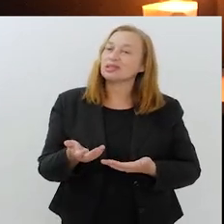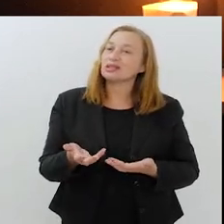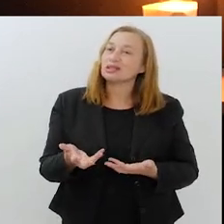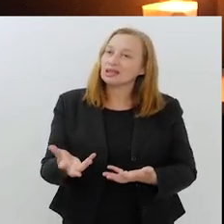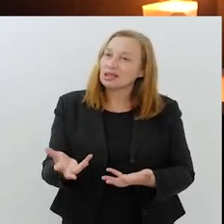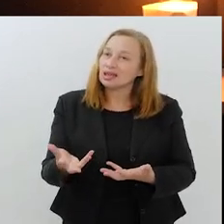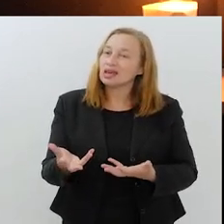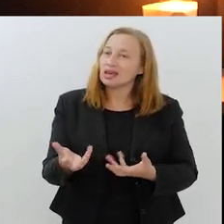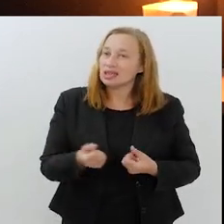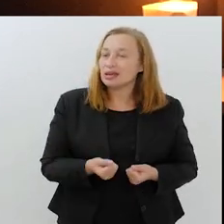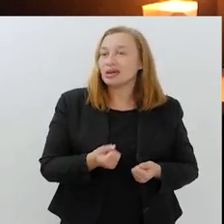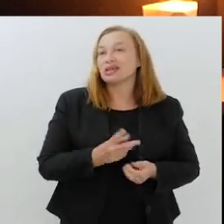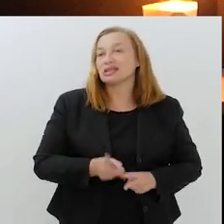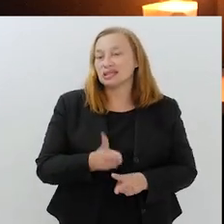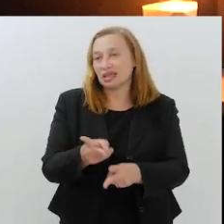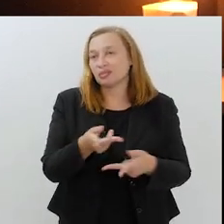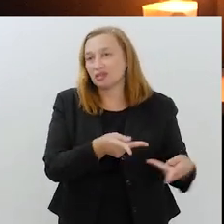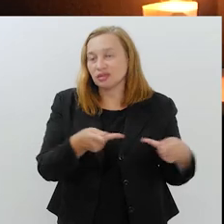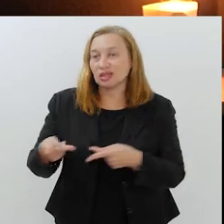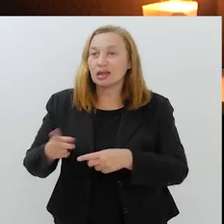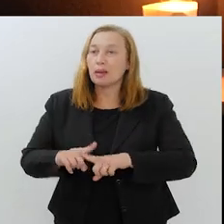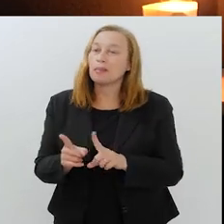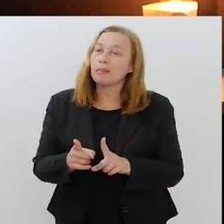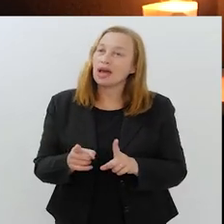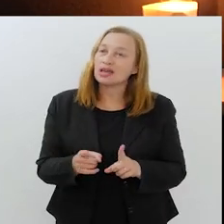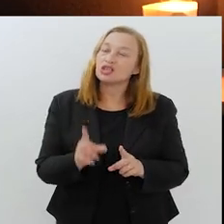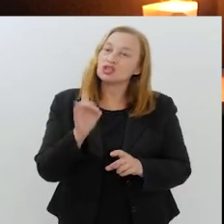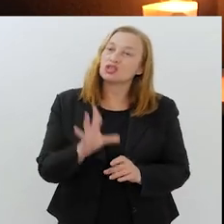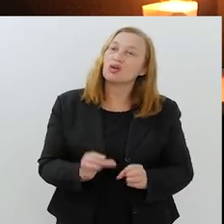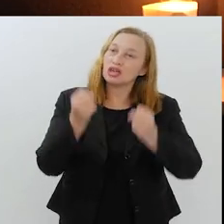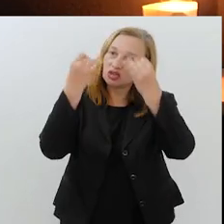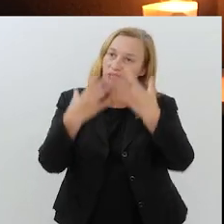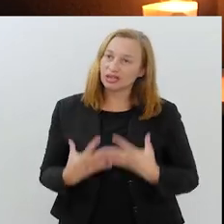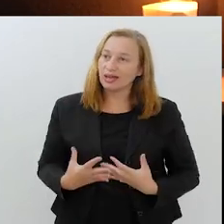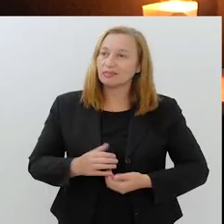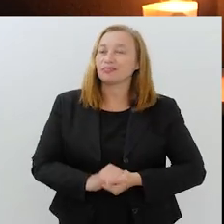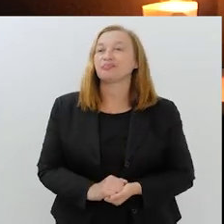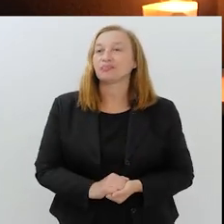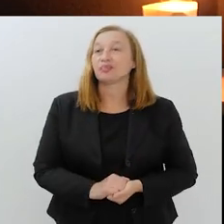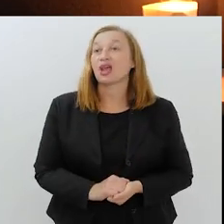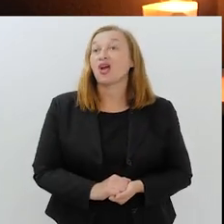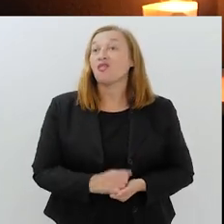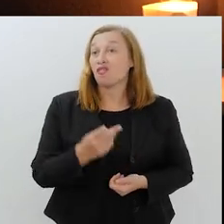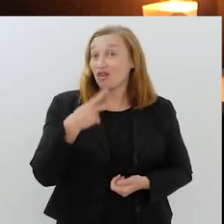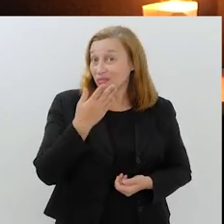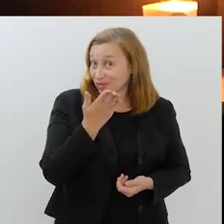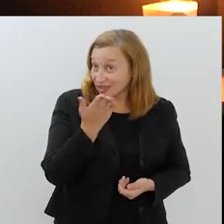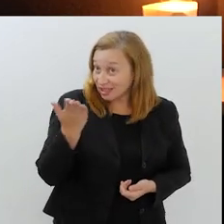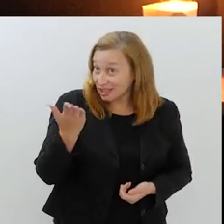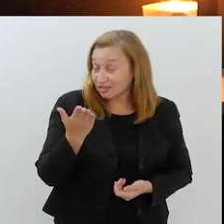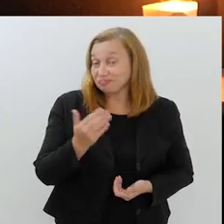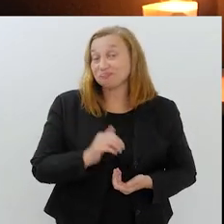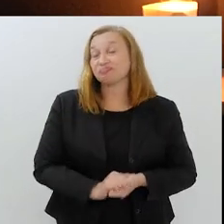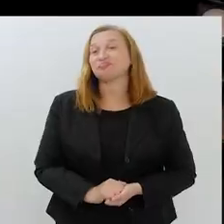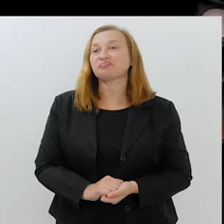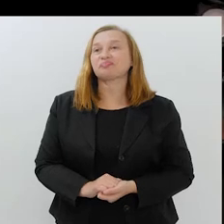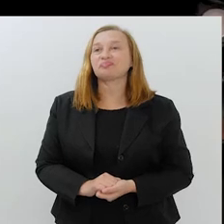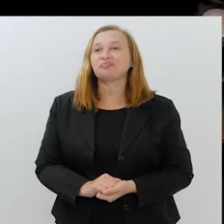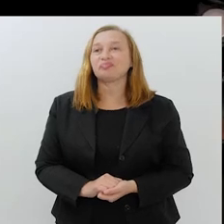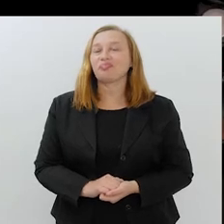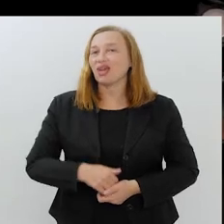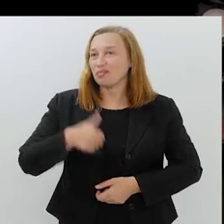braços abertos para receber visitantes sempre, né? Mas o intuito é apenas esclarecimento. Quero dizer a você